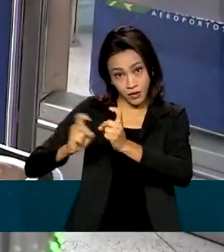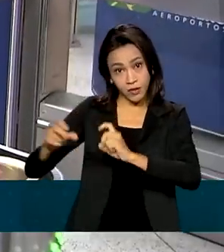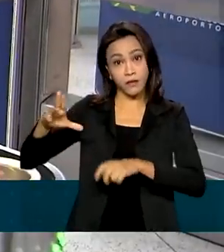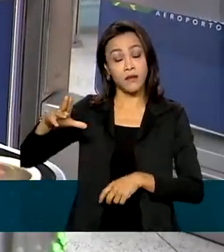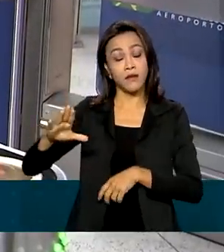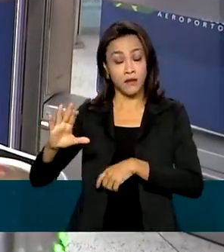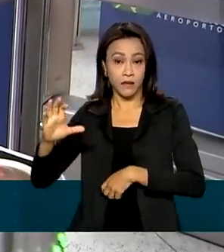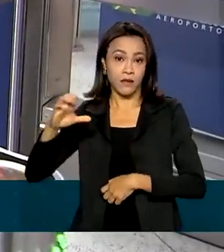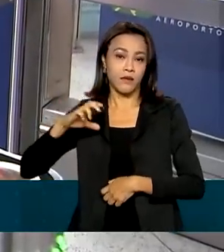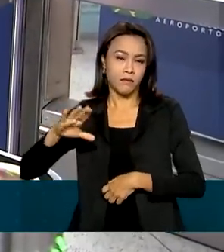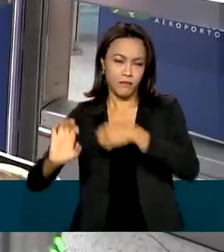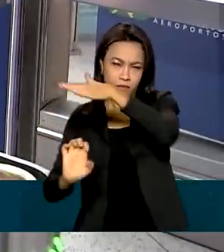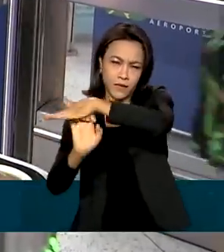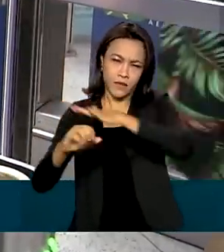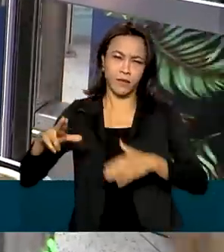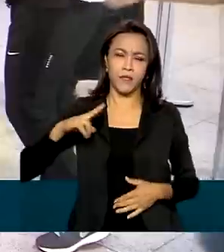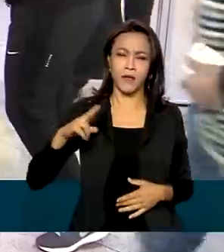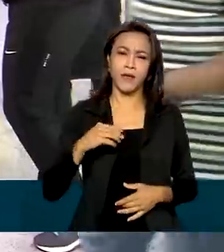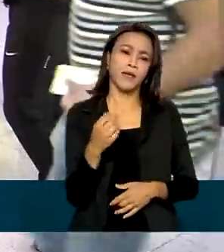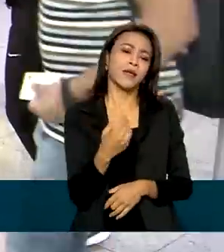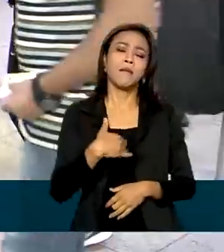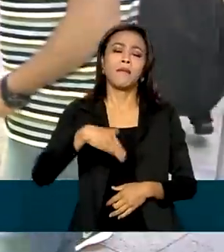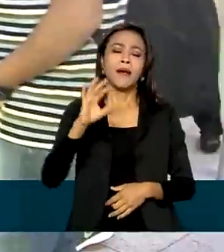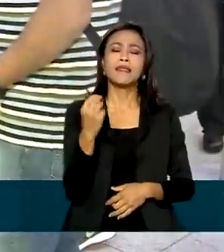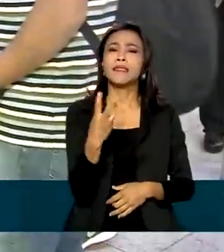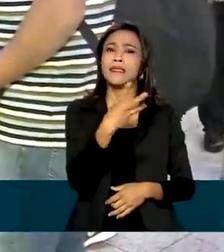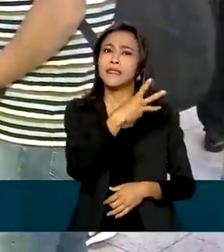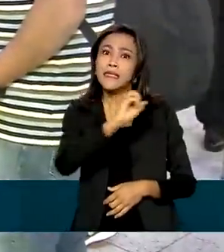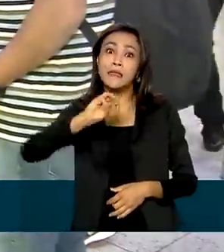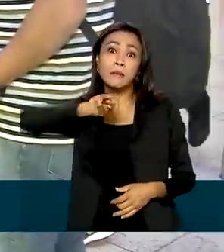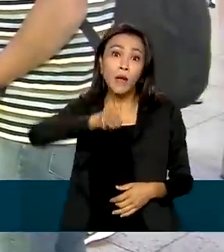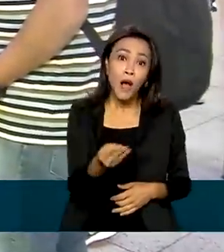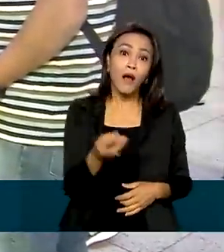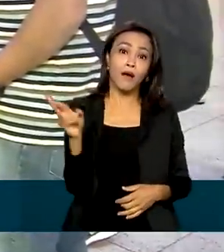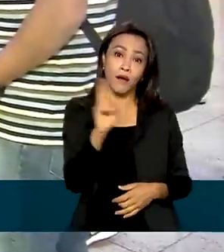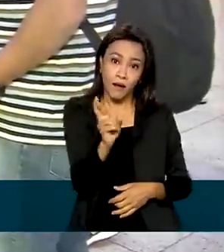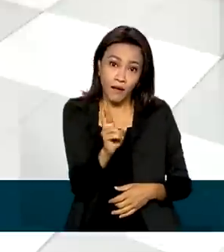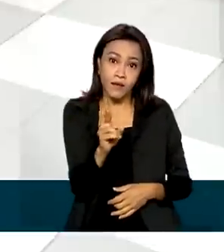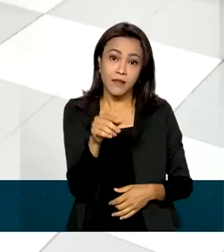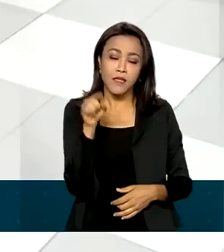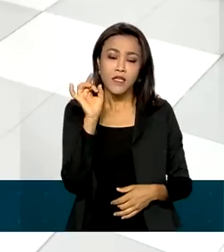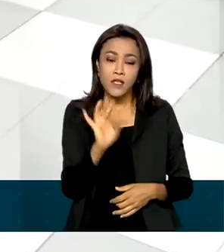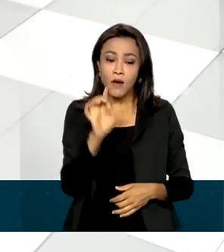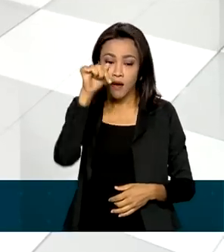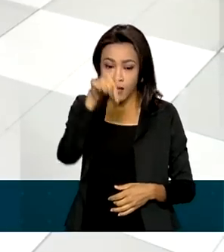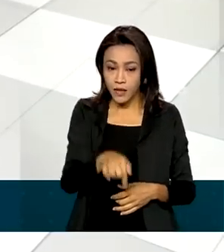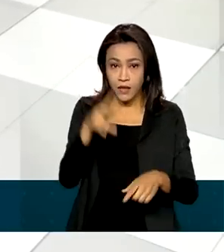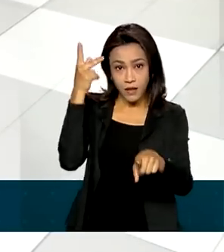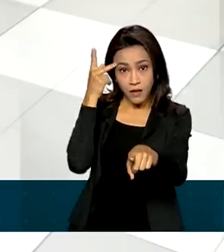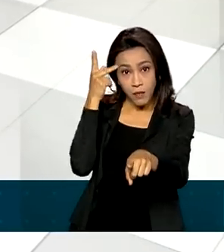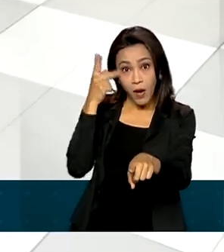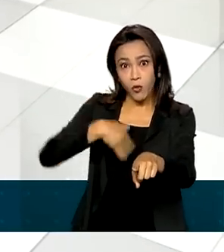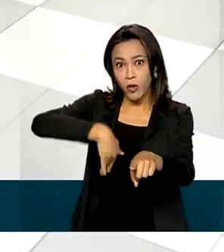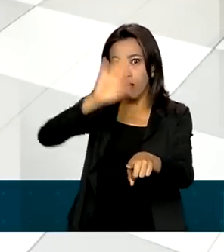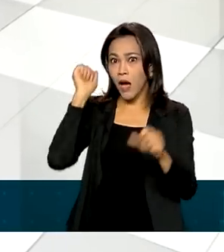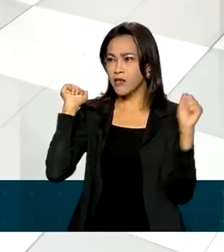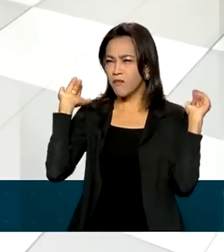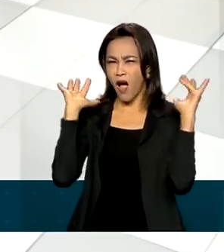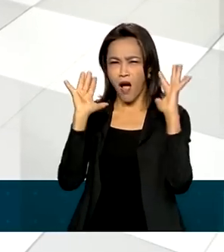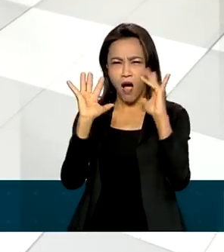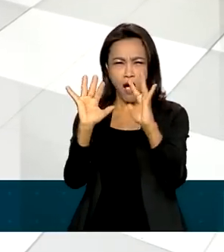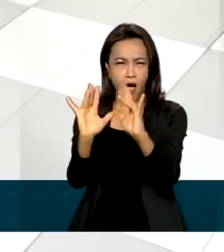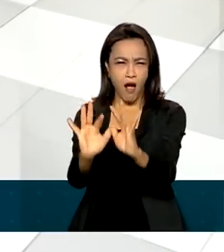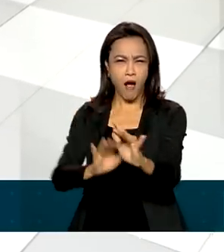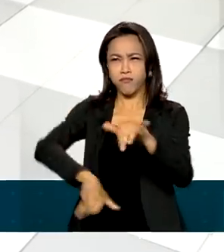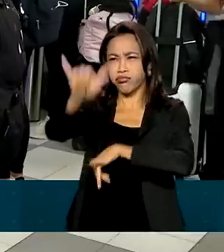torno dos 7 bilhões e 300 milhões de reais. Só em Congonhas, um dos aeroportos com maior movimento de passageiros do país,